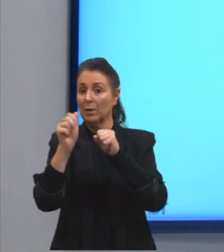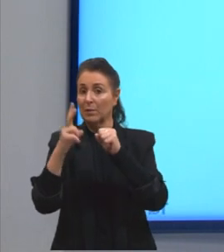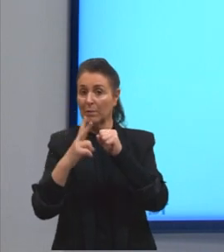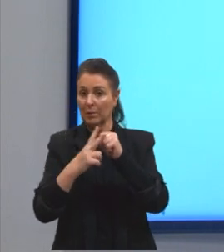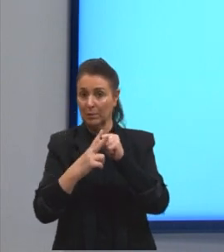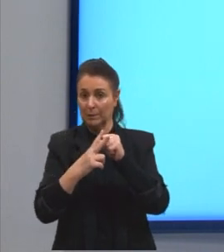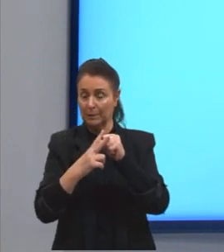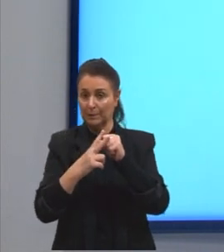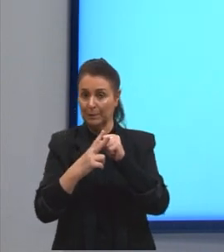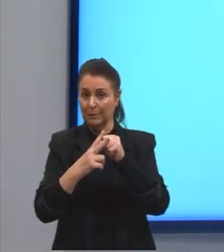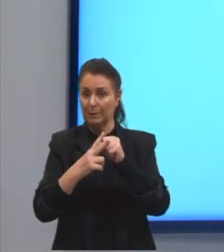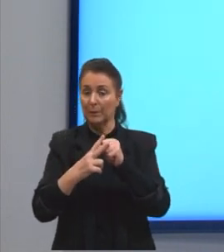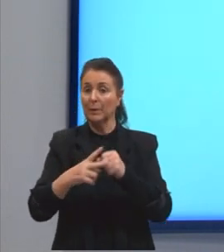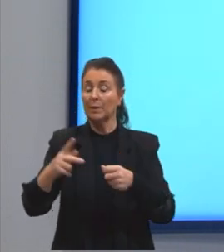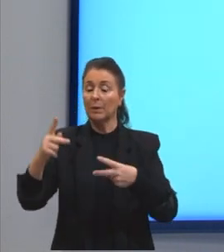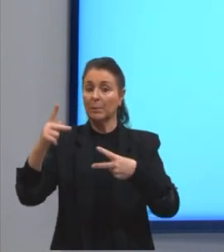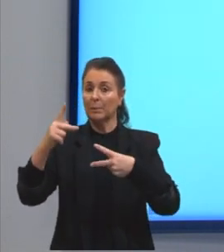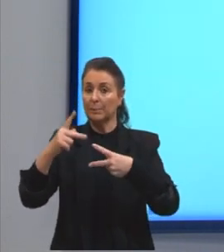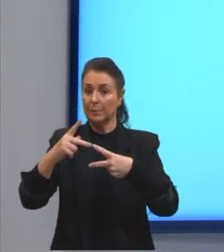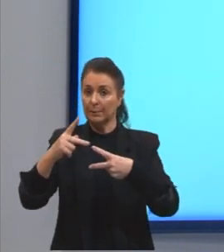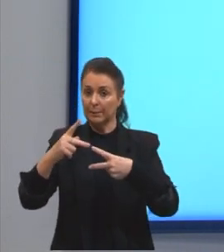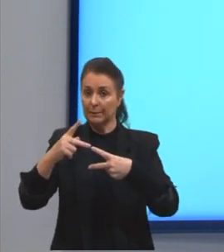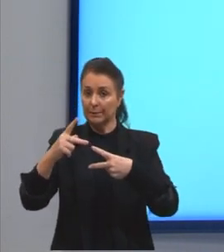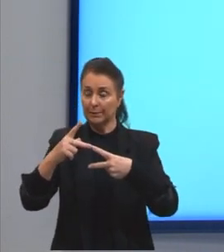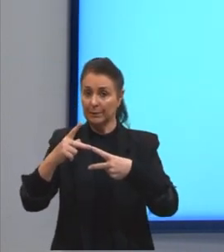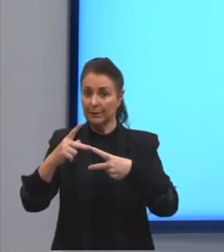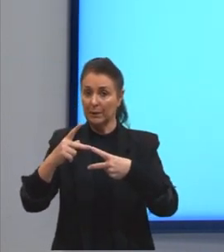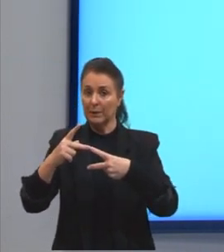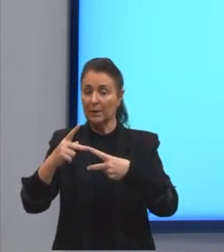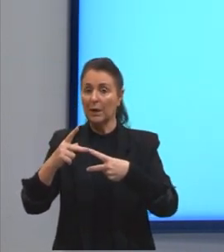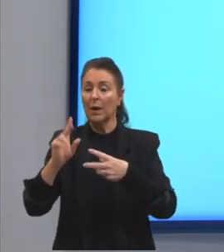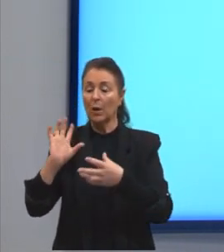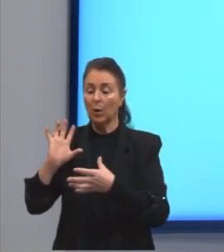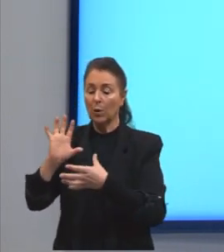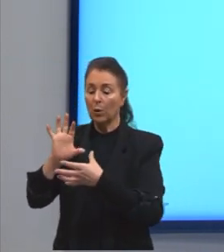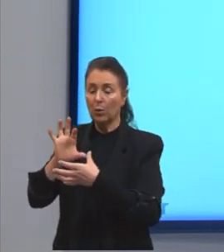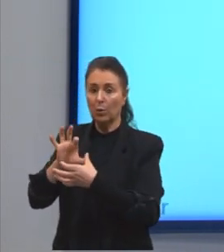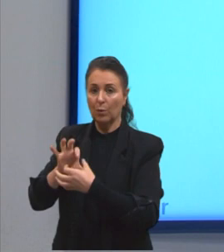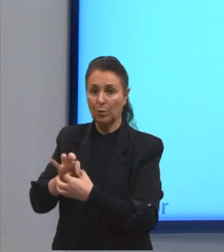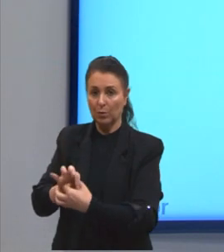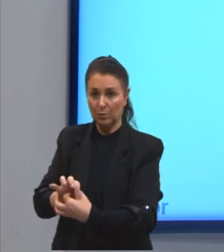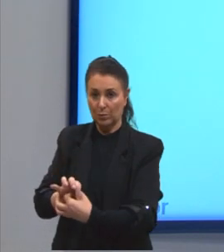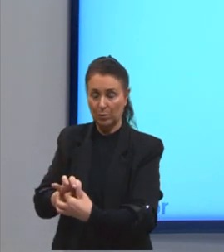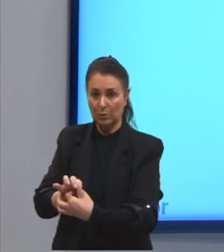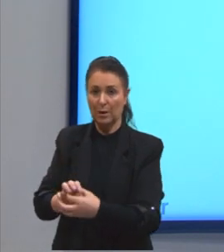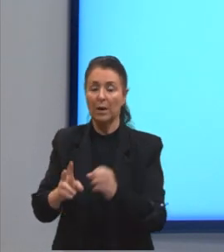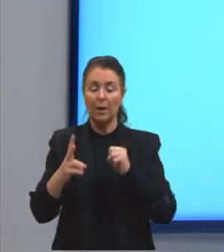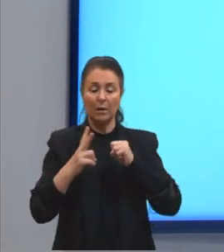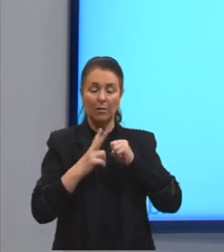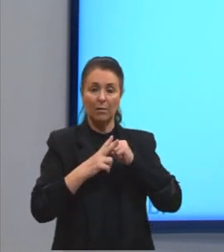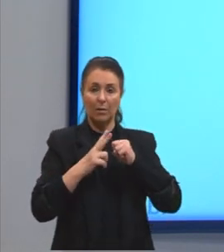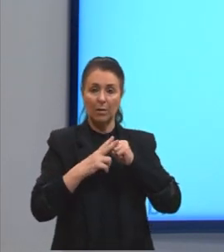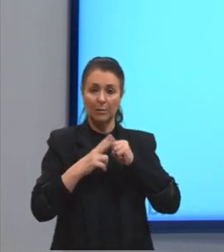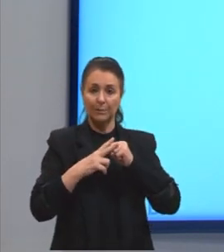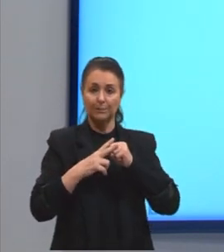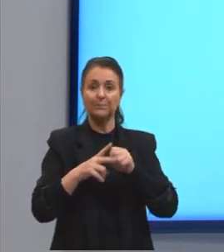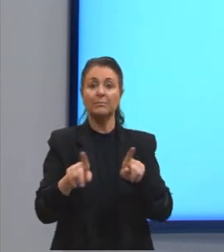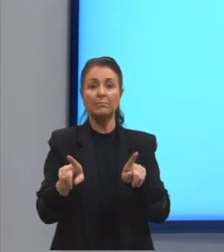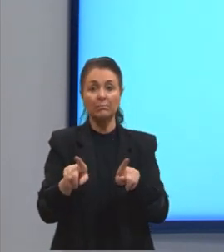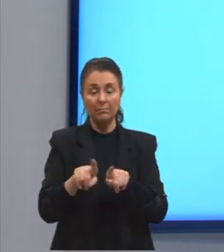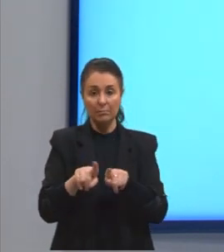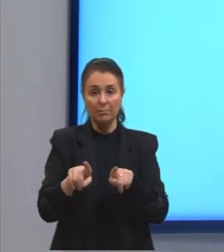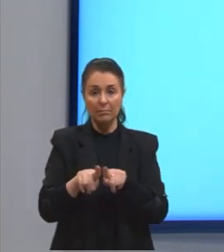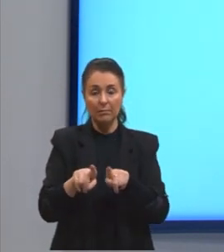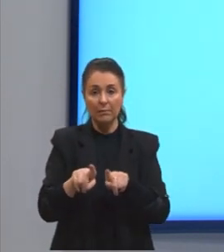Adverbios, preposições, conjunções, verbos e, por uma questão óbvia,